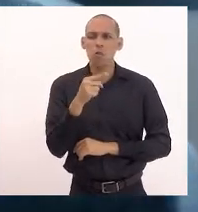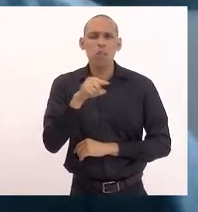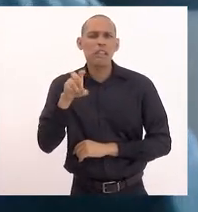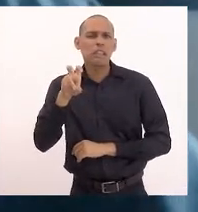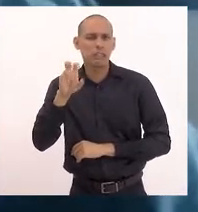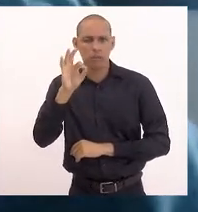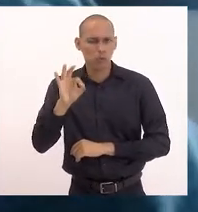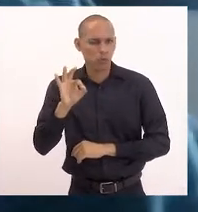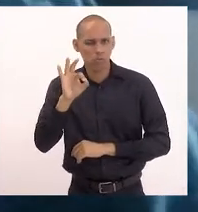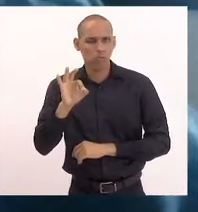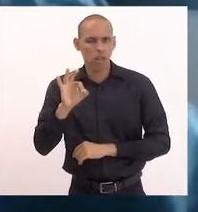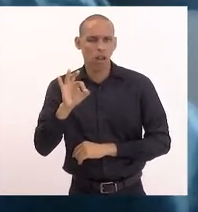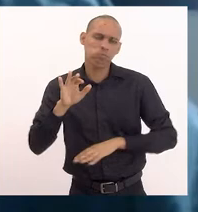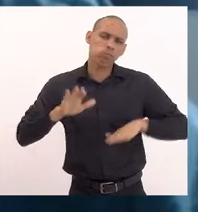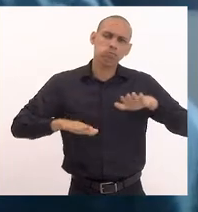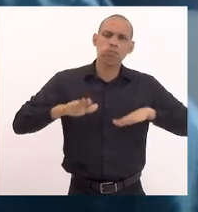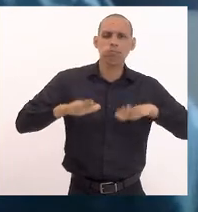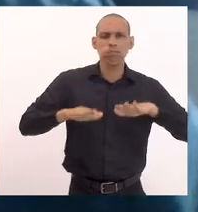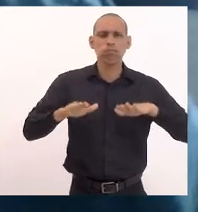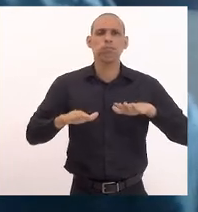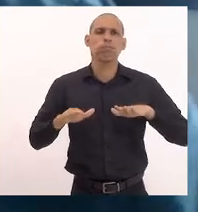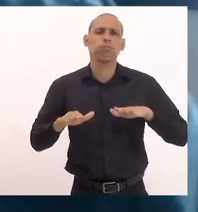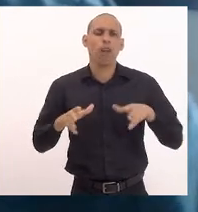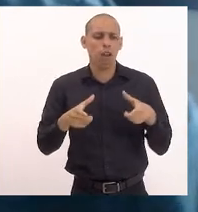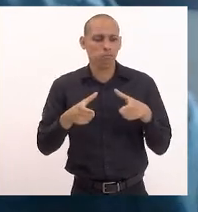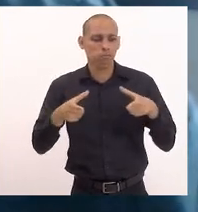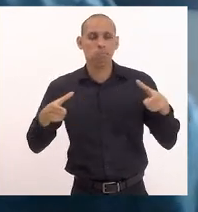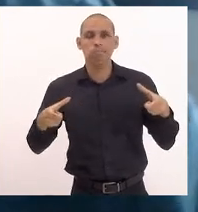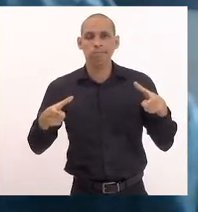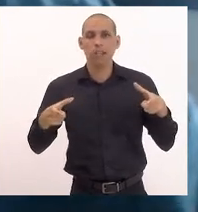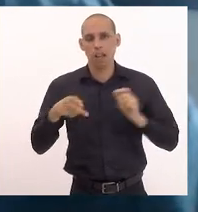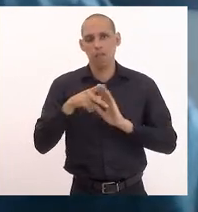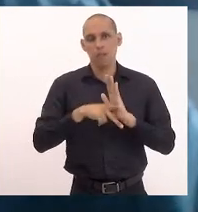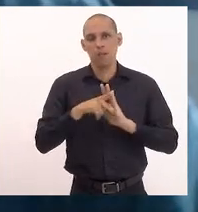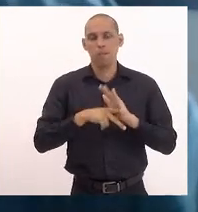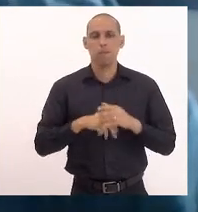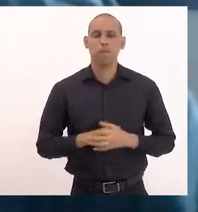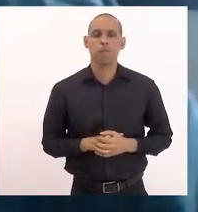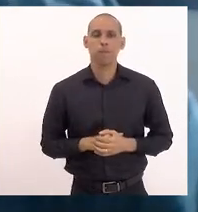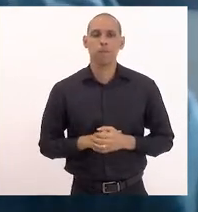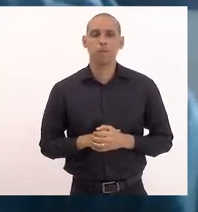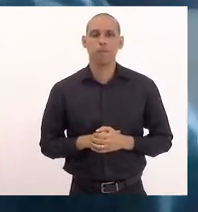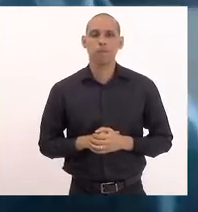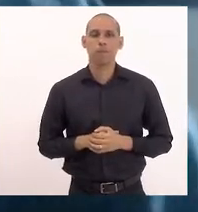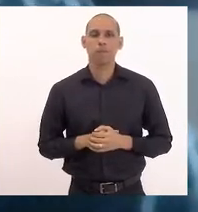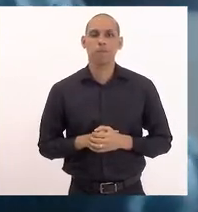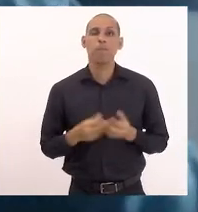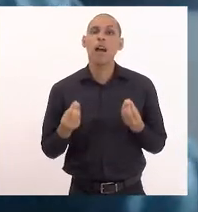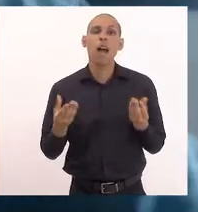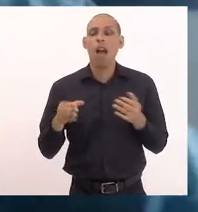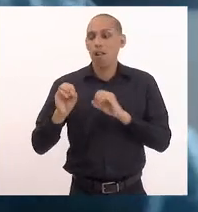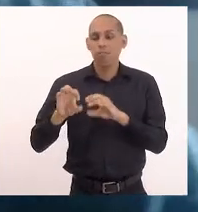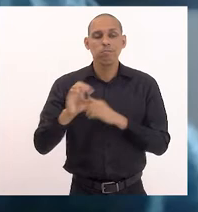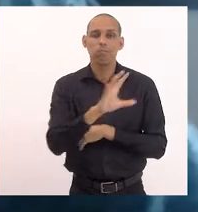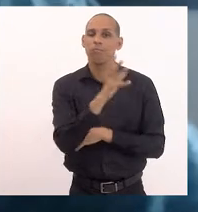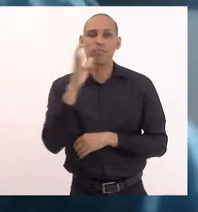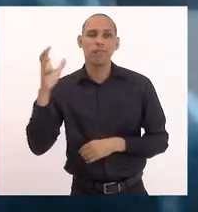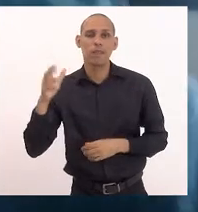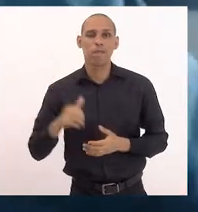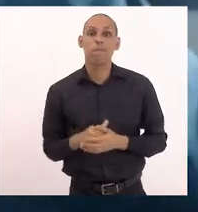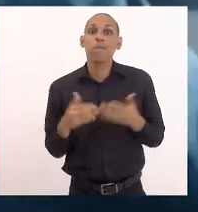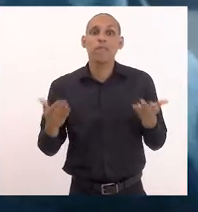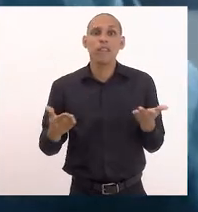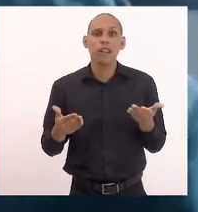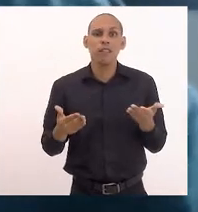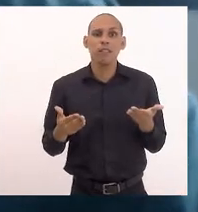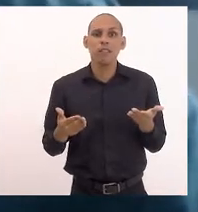dependendo do tamanho do projeto, para a educação ambiental. Então, não